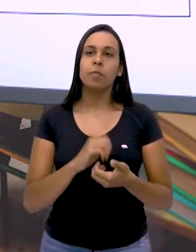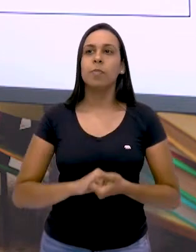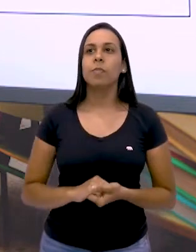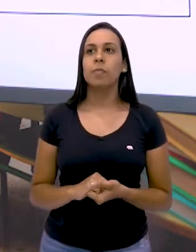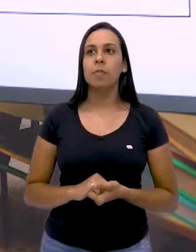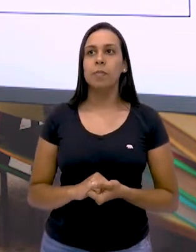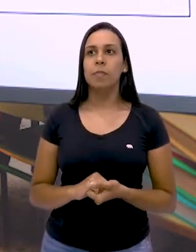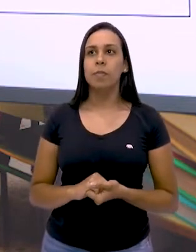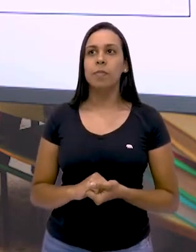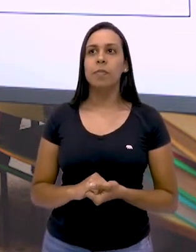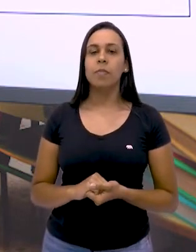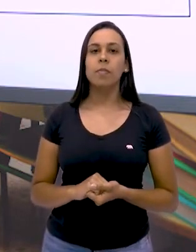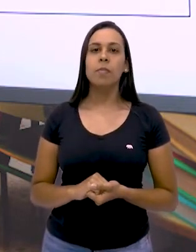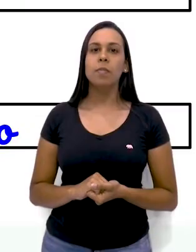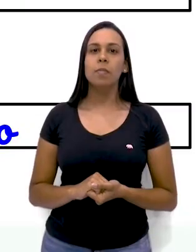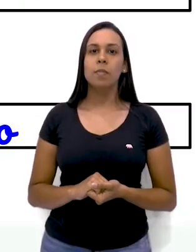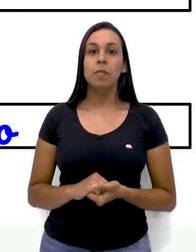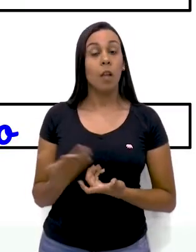Vamos lá?